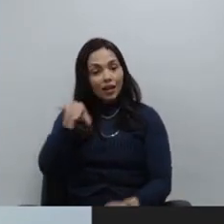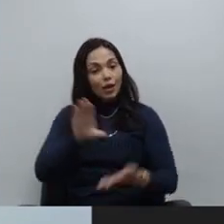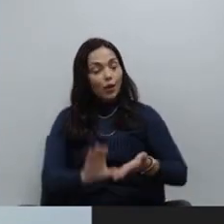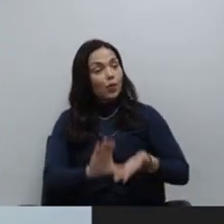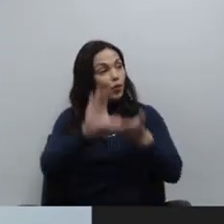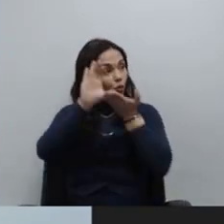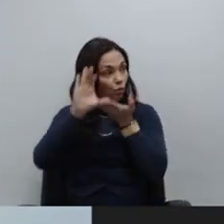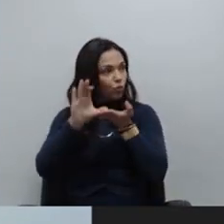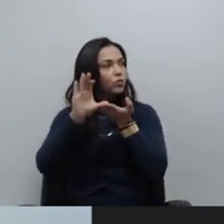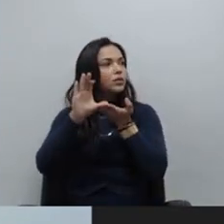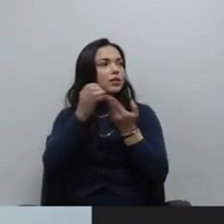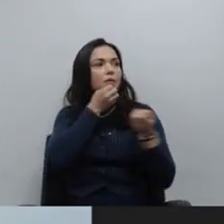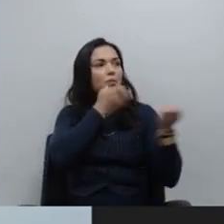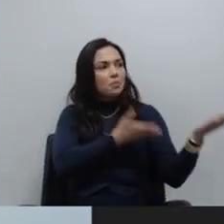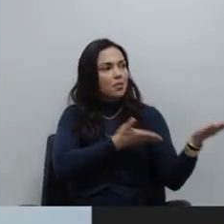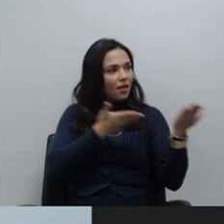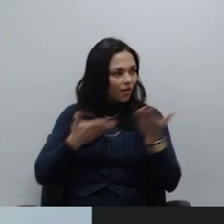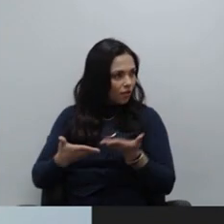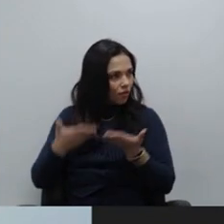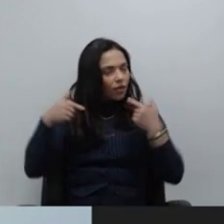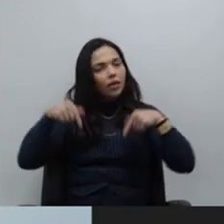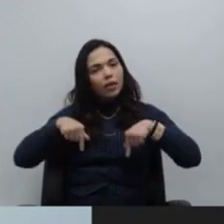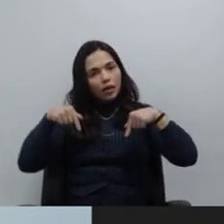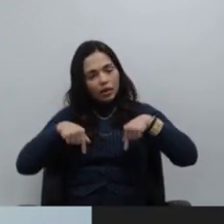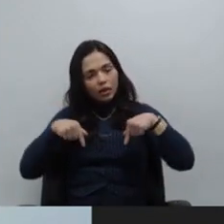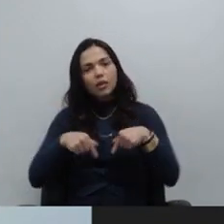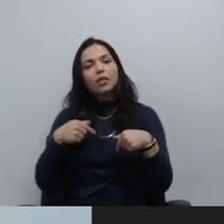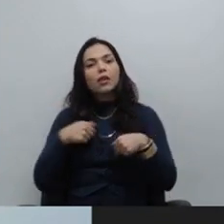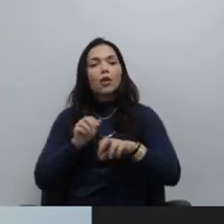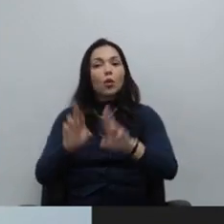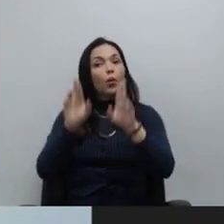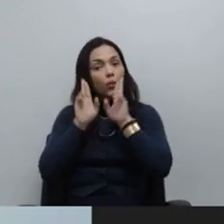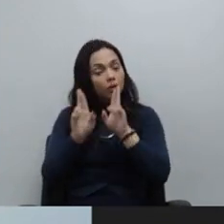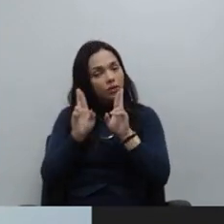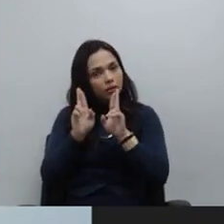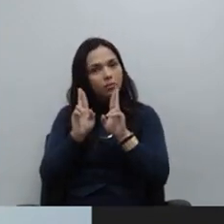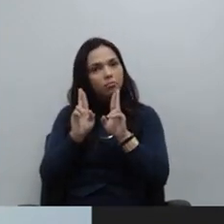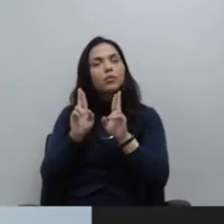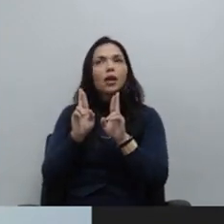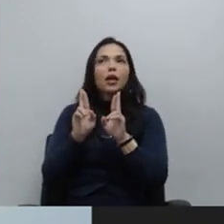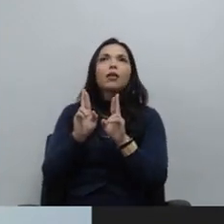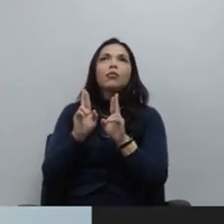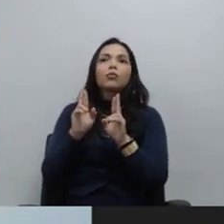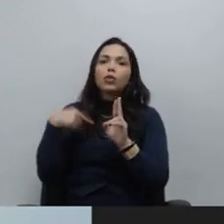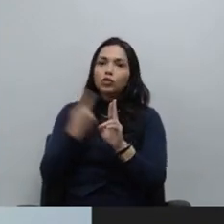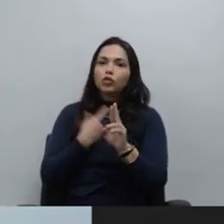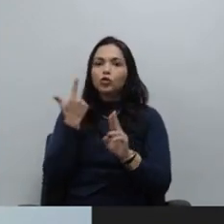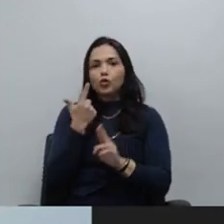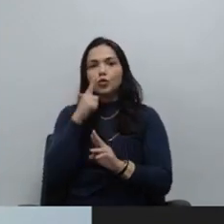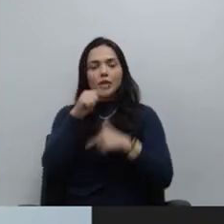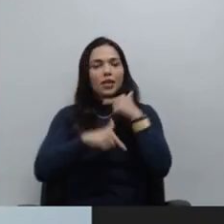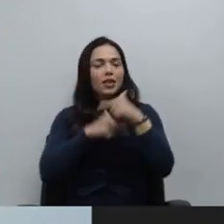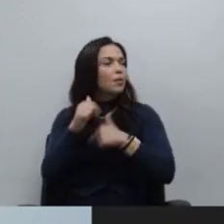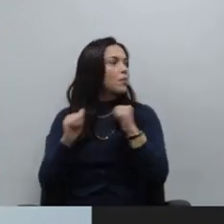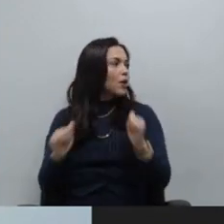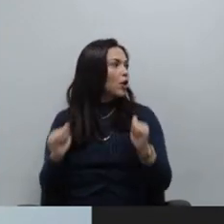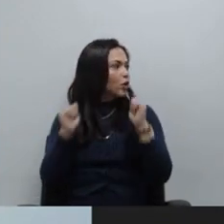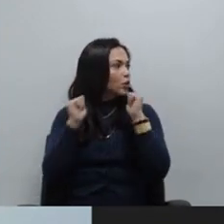como já havia dito anteriormente, espero que a gente consiga trabalhar em conjunto de maneira muito